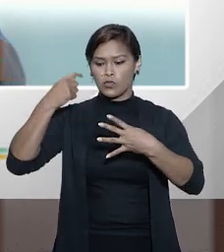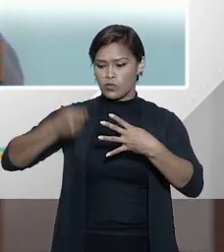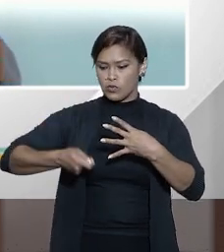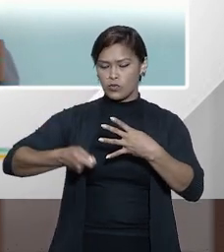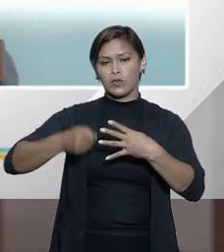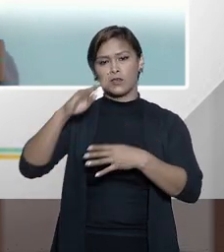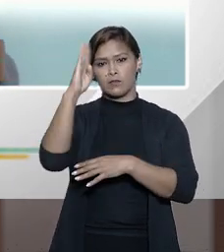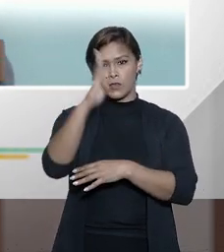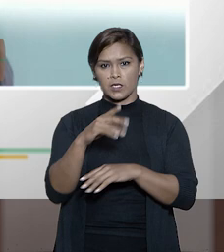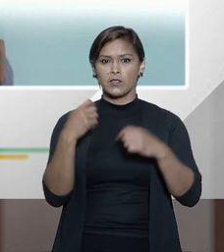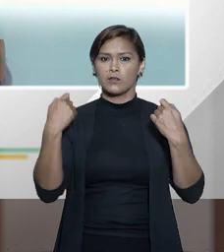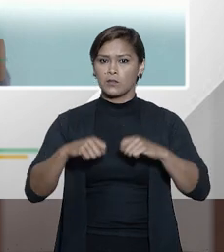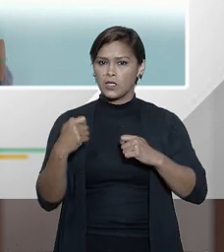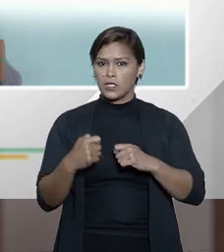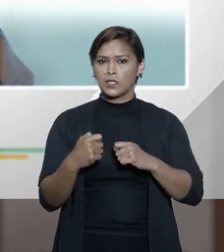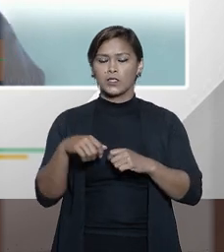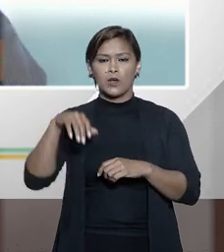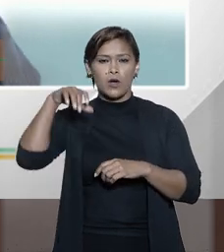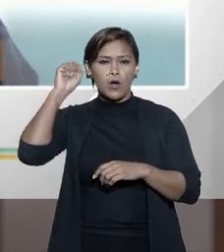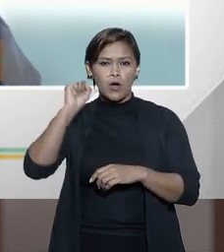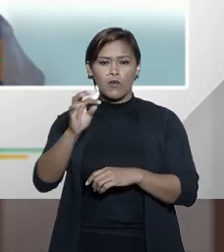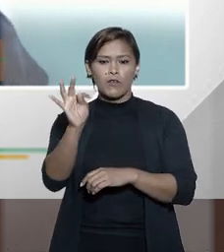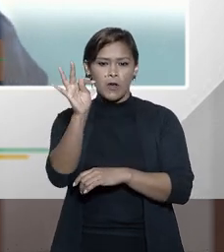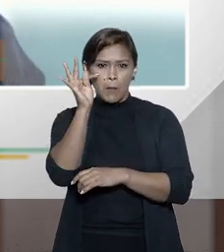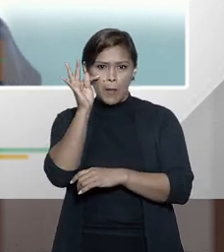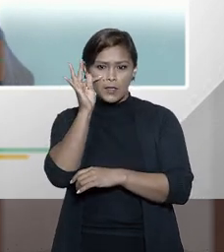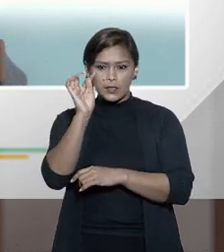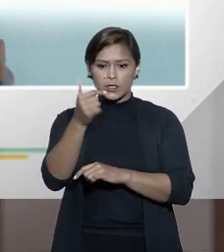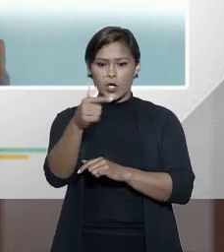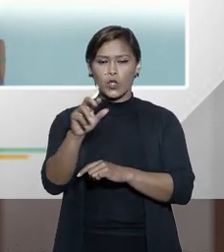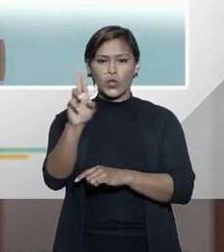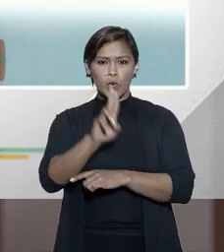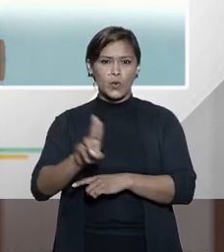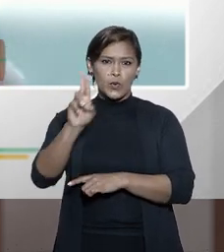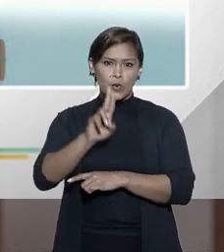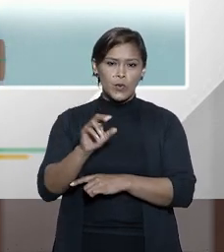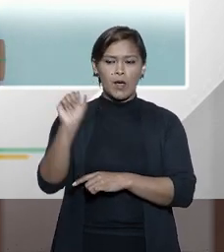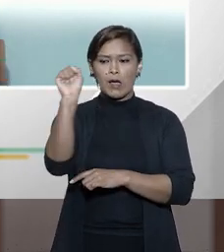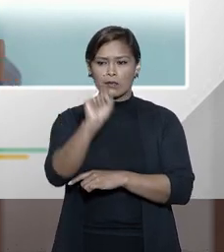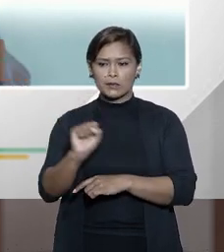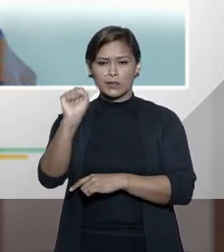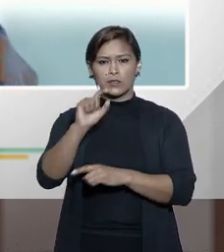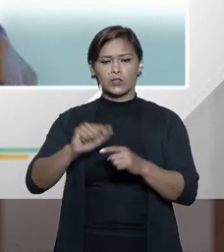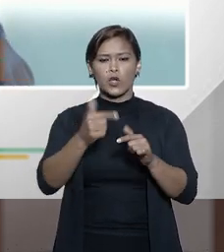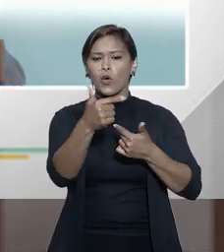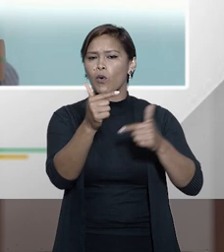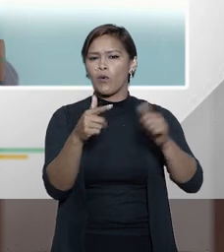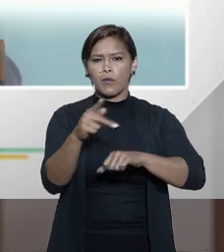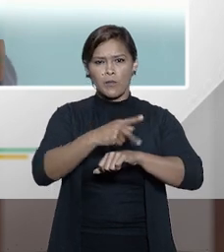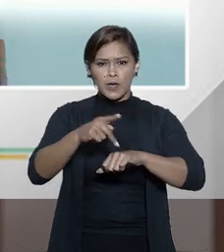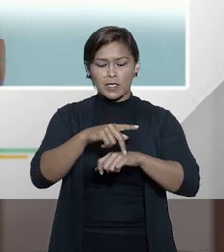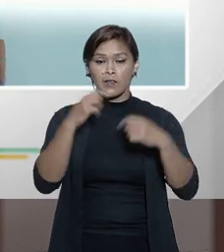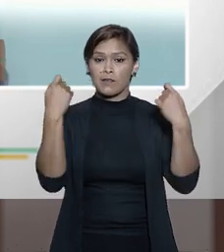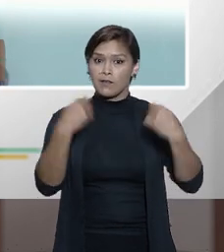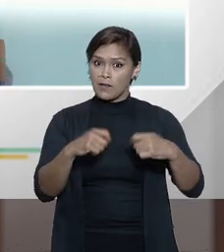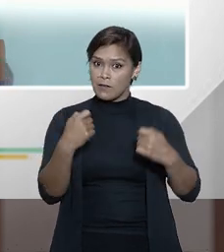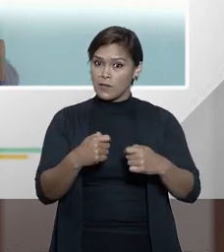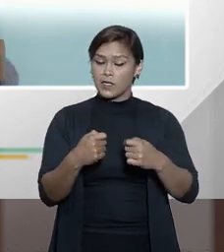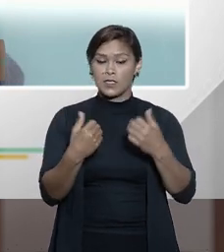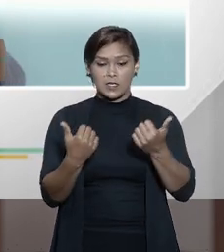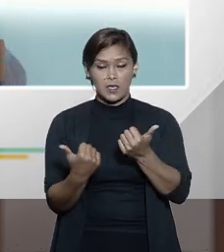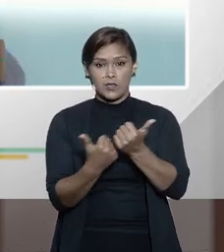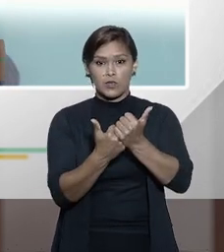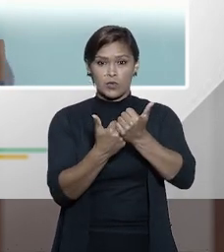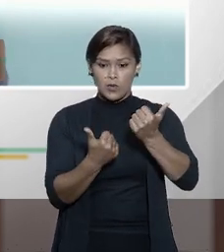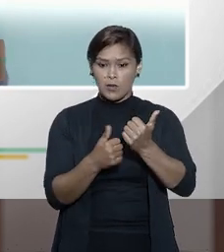juiz brasileiro precisa ouvir uma testemunha no Uruguai, na Suíça, onde quer que seja, ele vai precisar